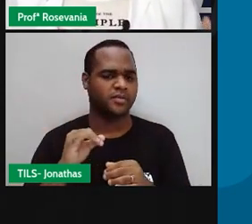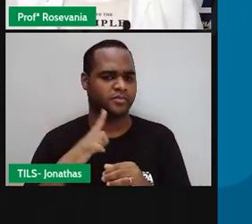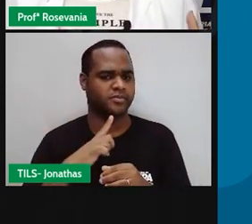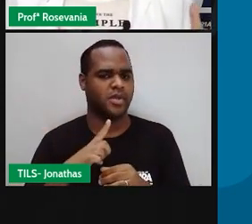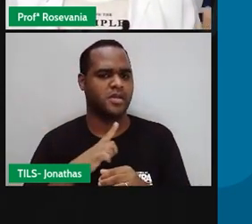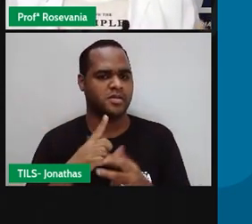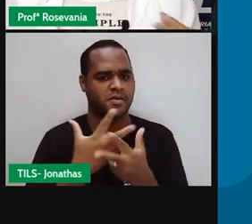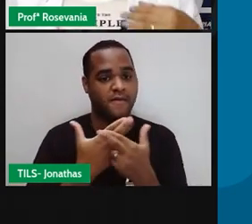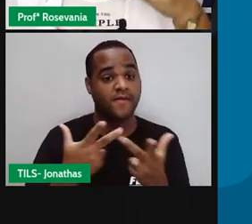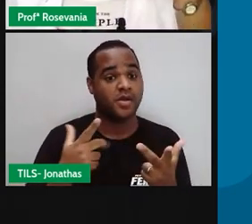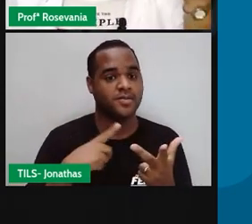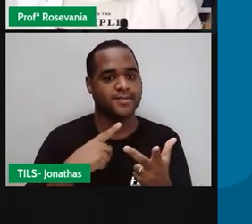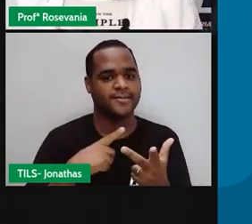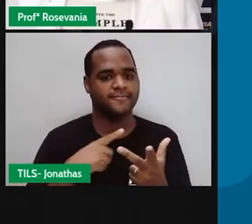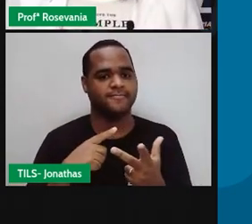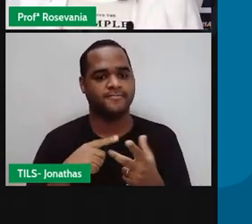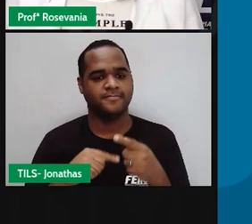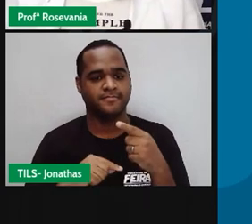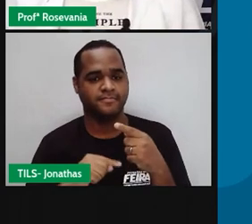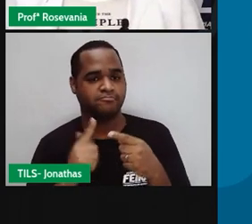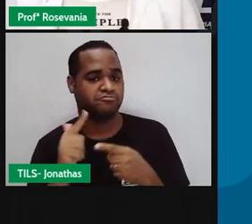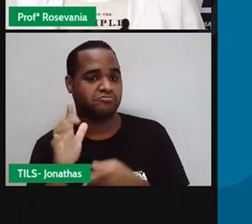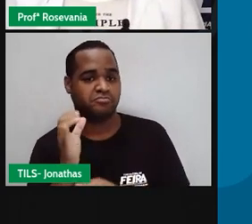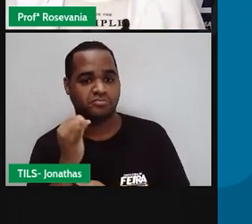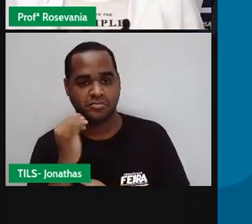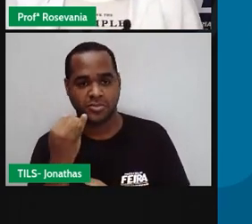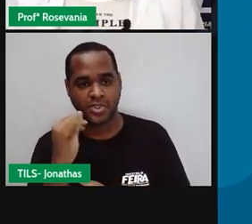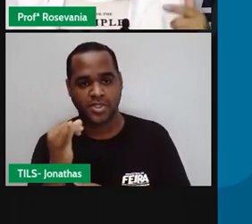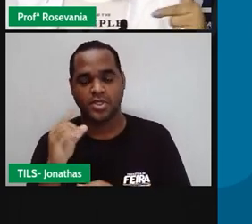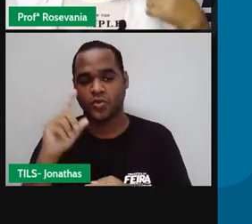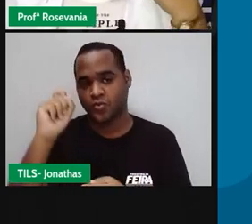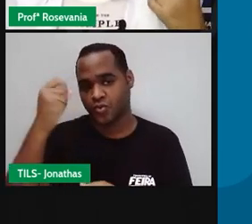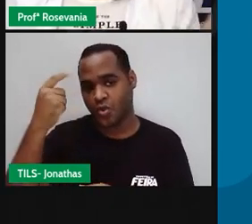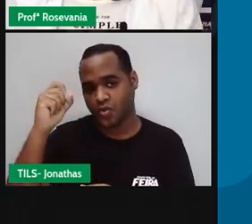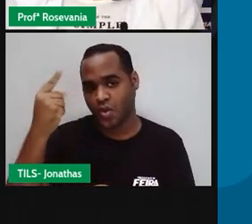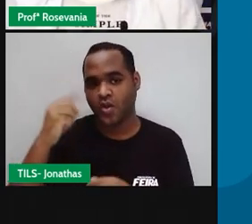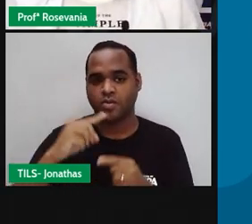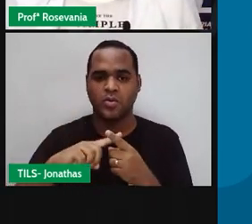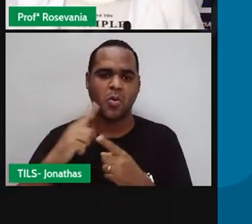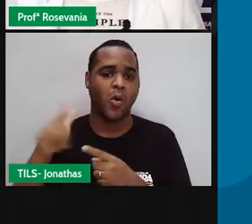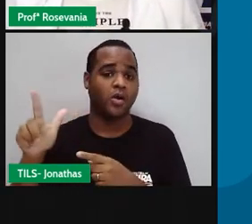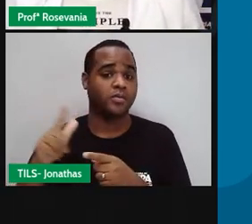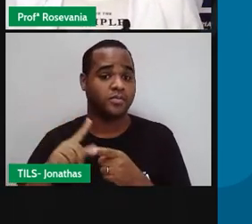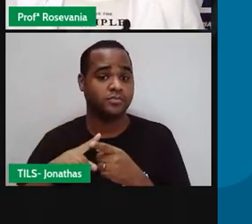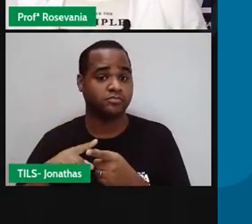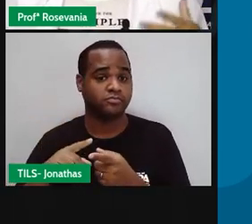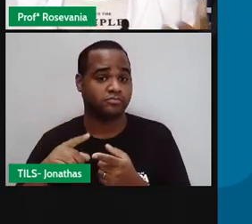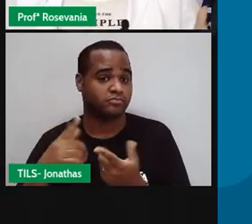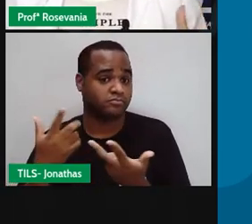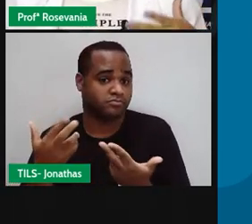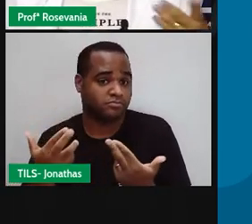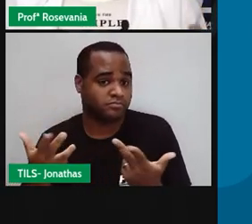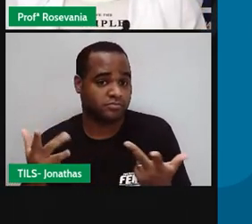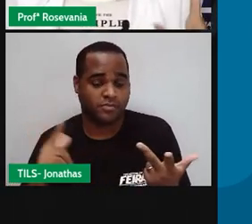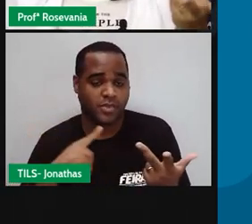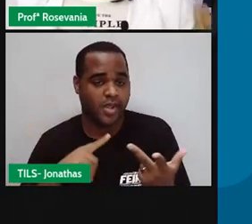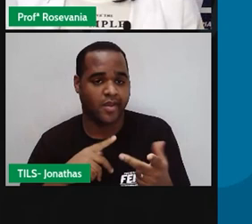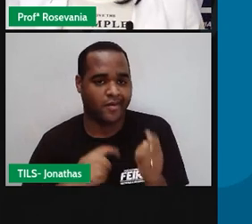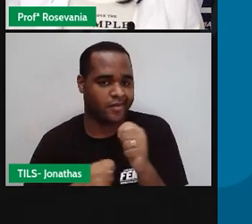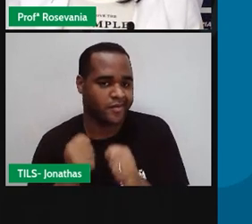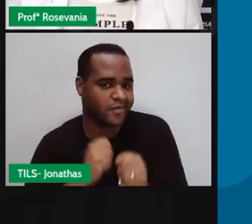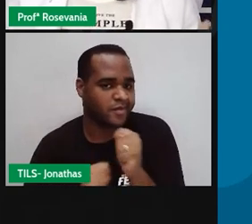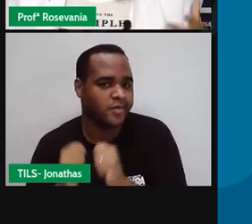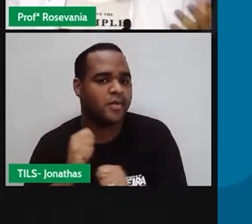alguns tipos de, exemplo, da própria energia solar e tudo, aparelhos mais econômicos, é claro que tem também a indústria do